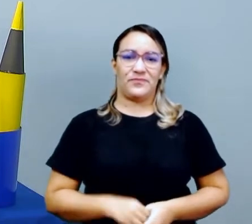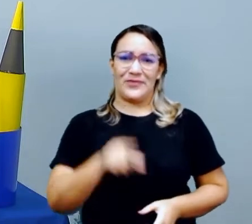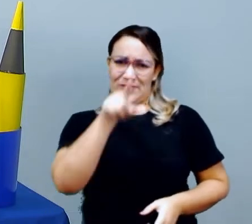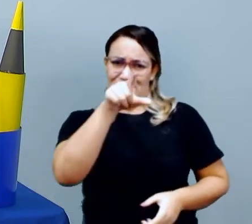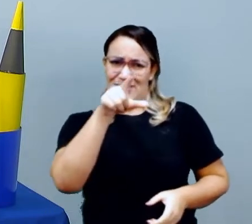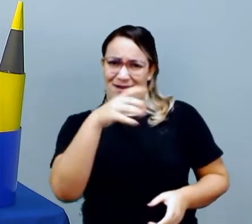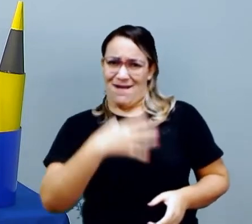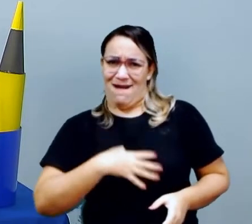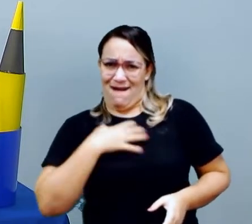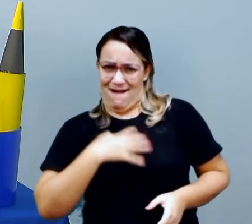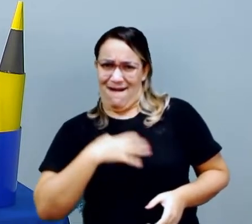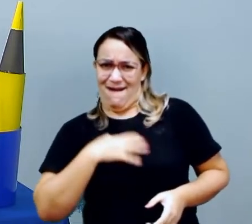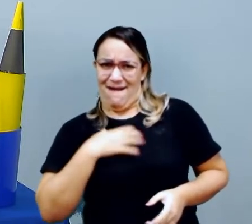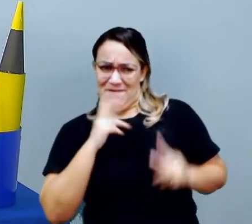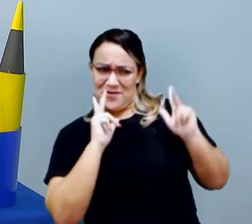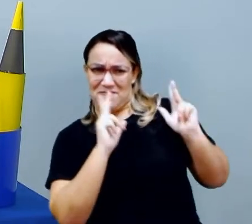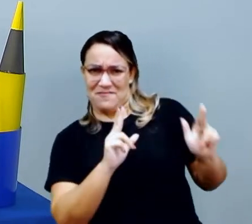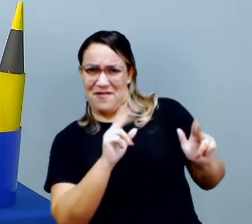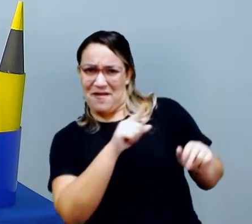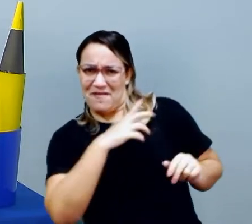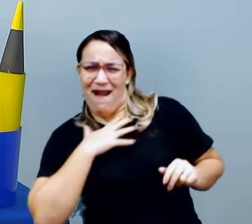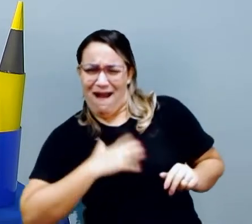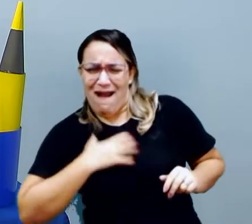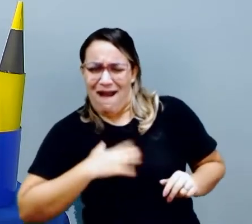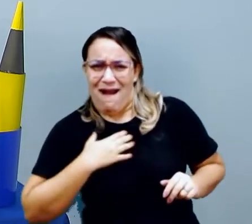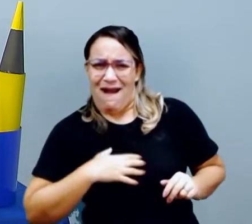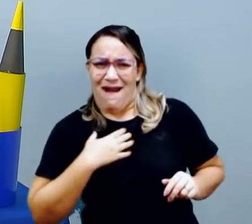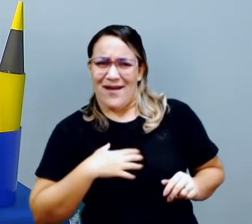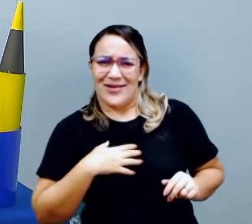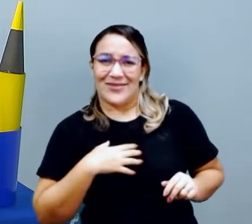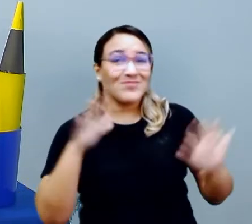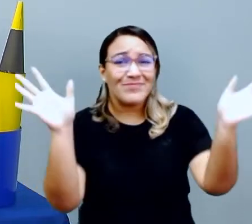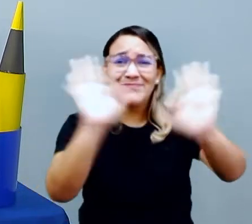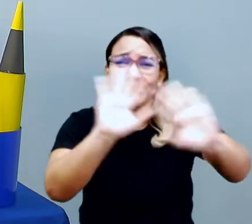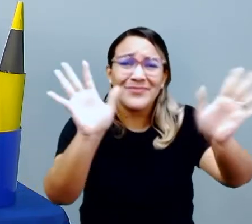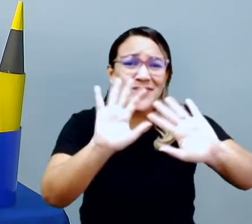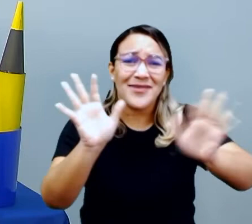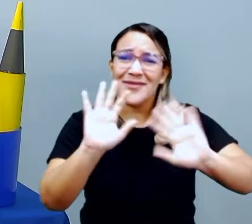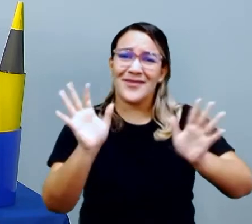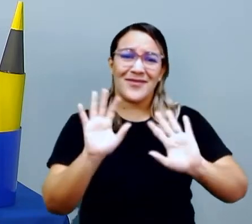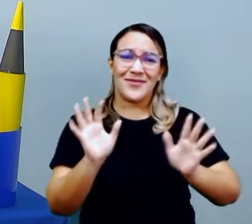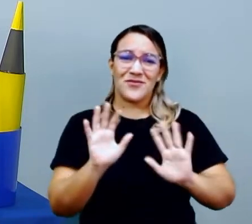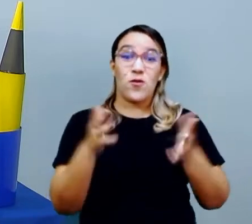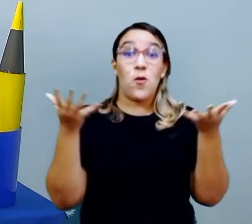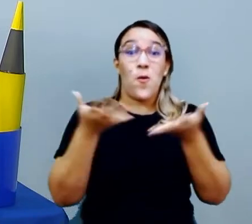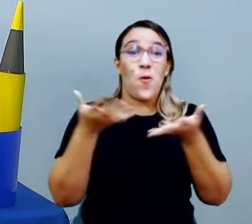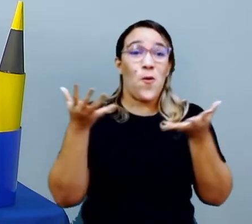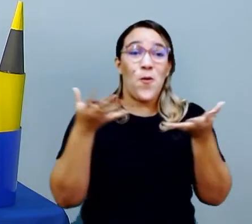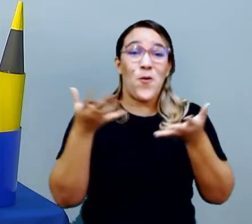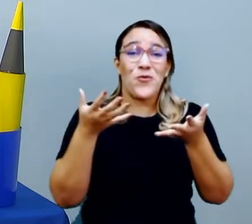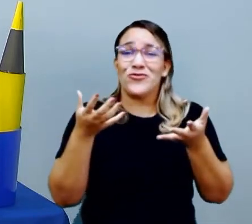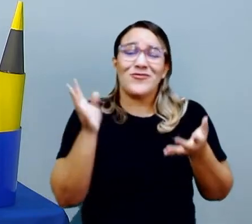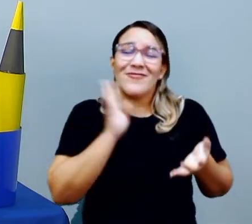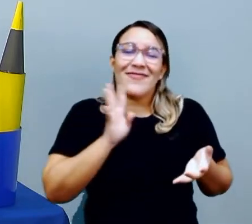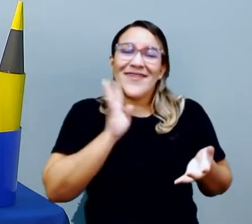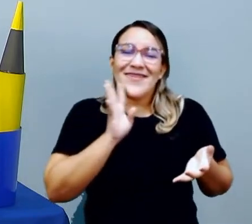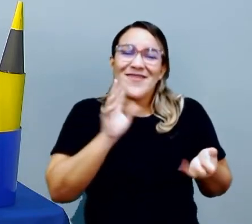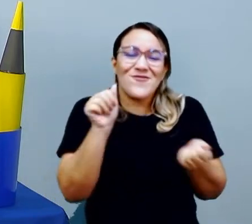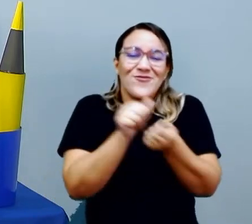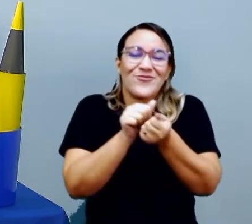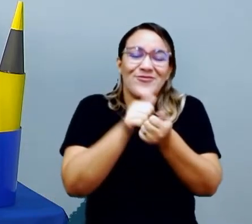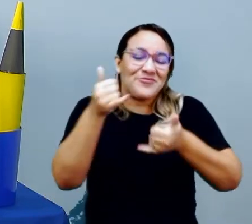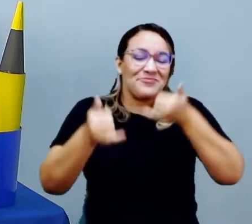Vocês estão assim, com raiva? Não, não fica não, que hoje o nosso momento vai ser bem legal e